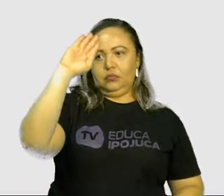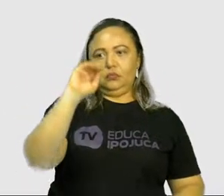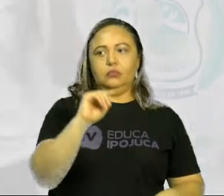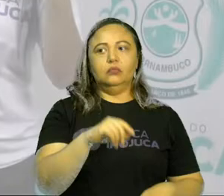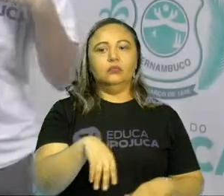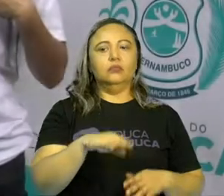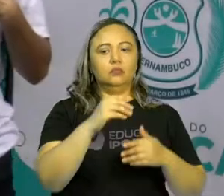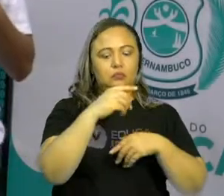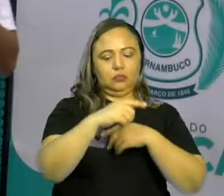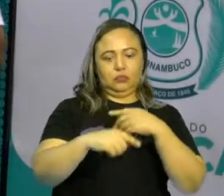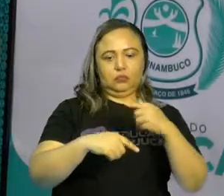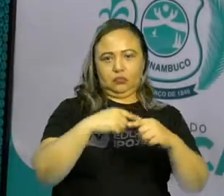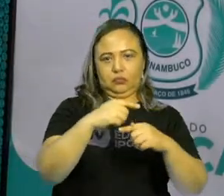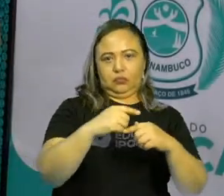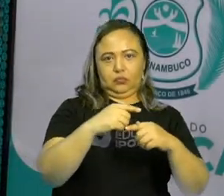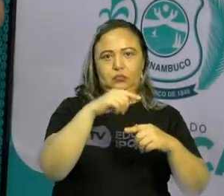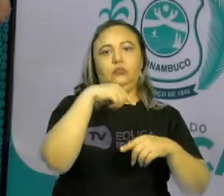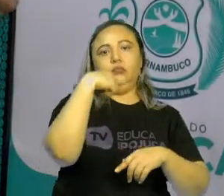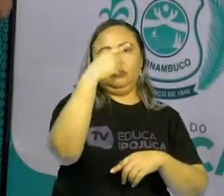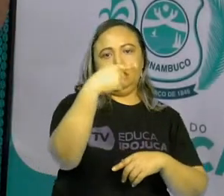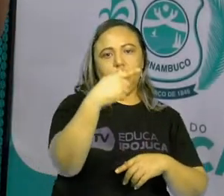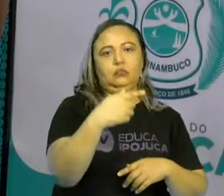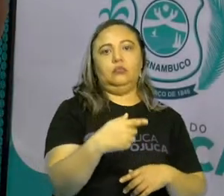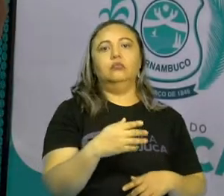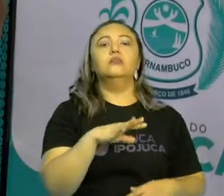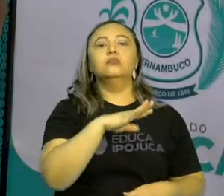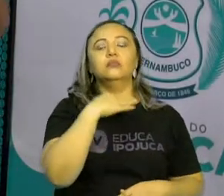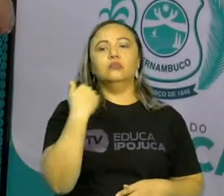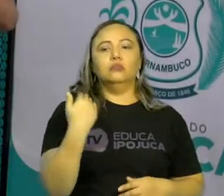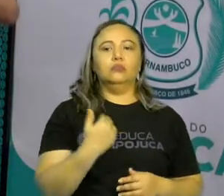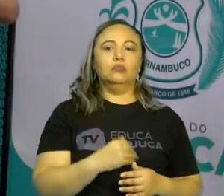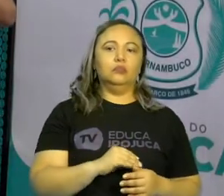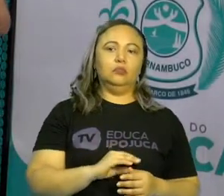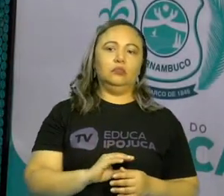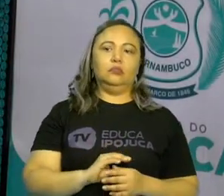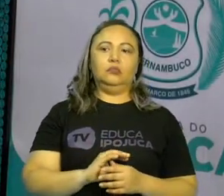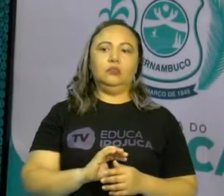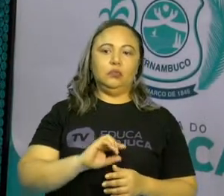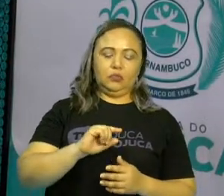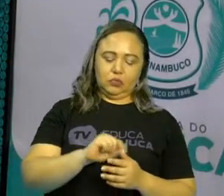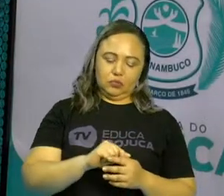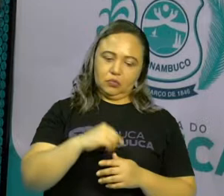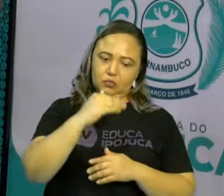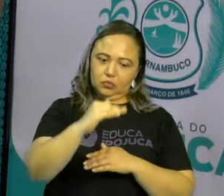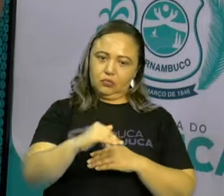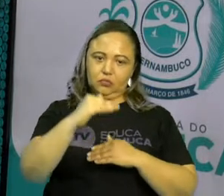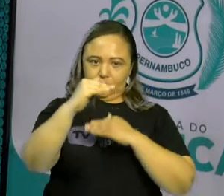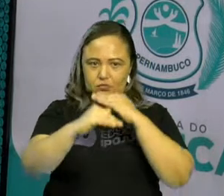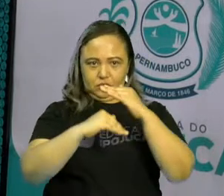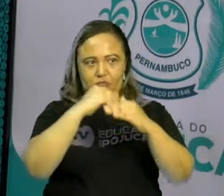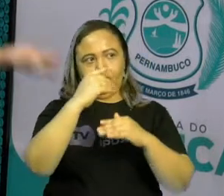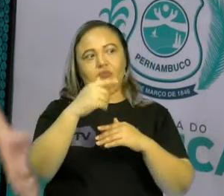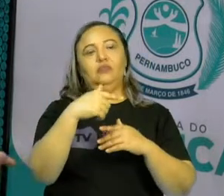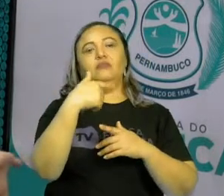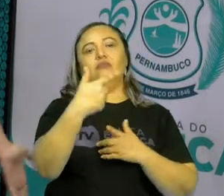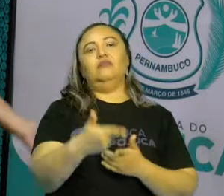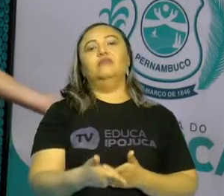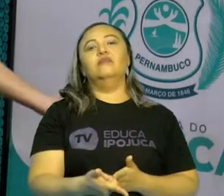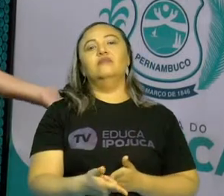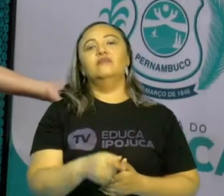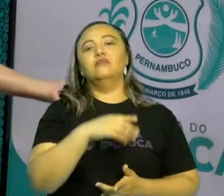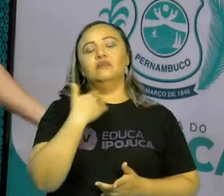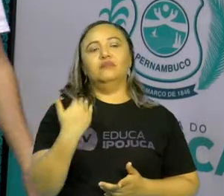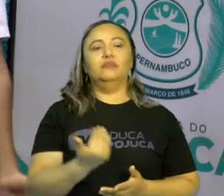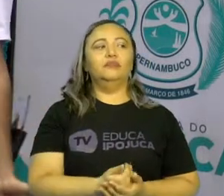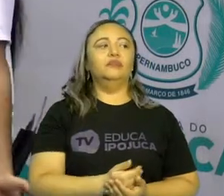ser que tem vida, ele tem esse ciclo. Ele nasce, ele cresce, ele reproduz e depois